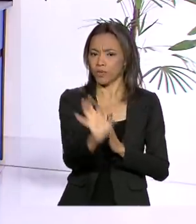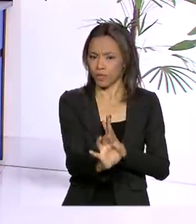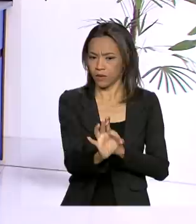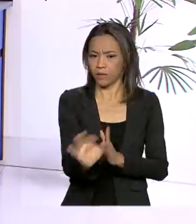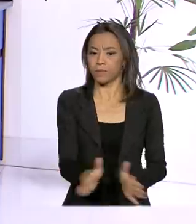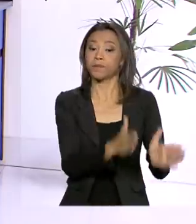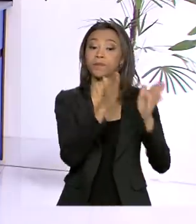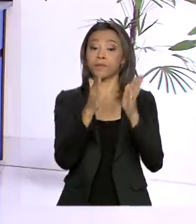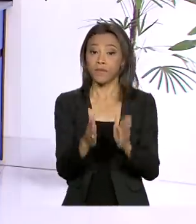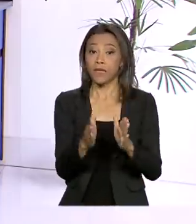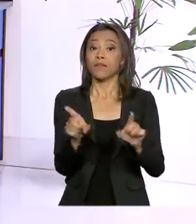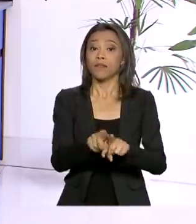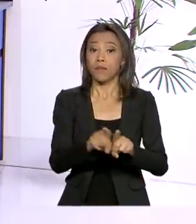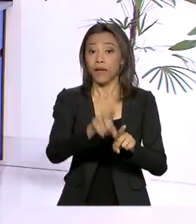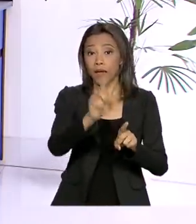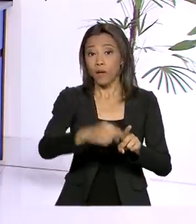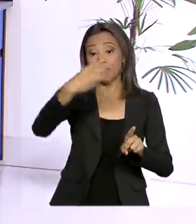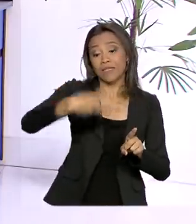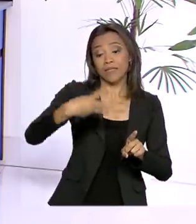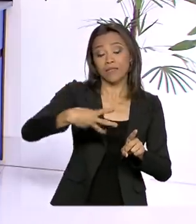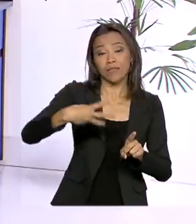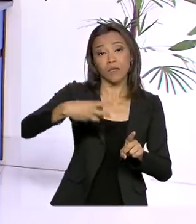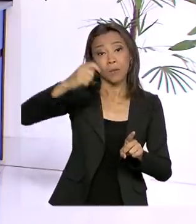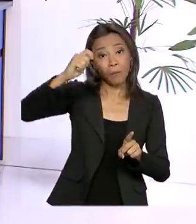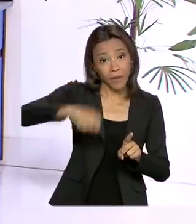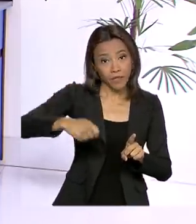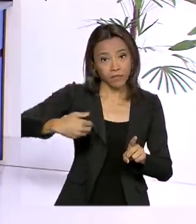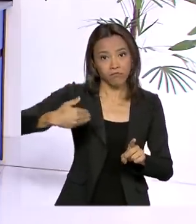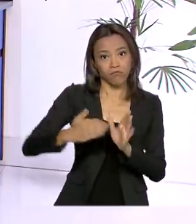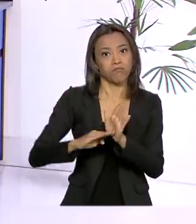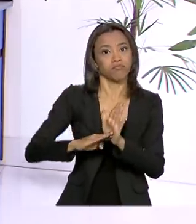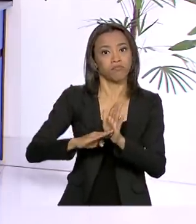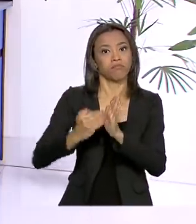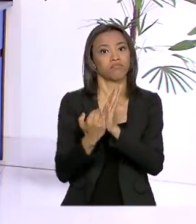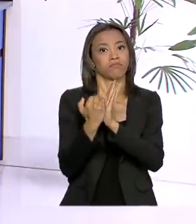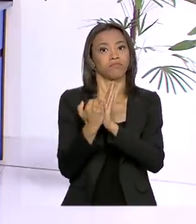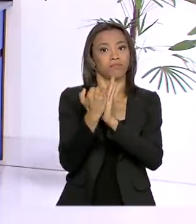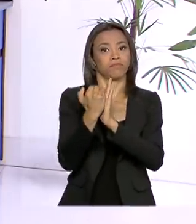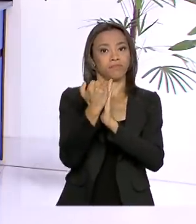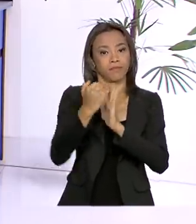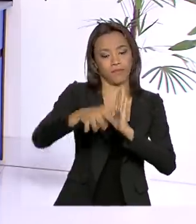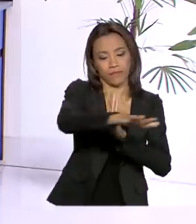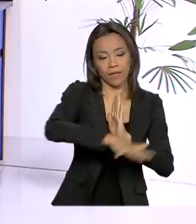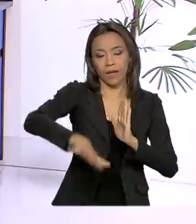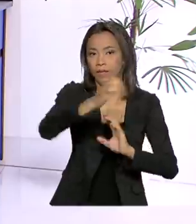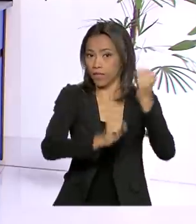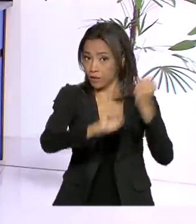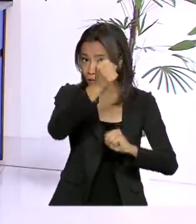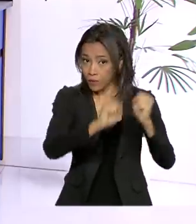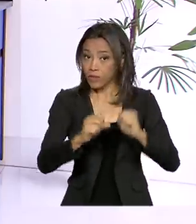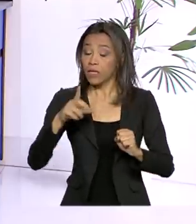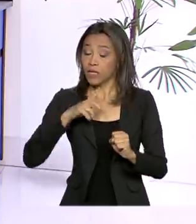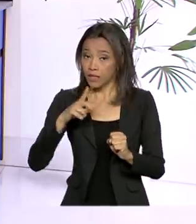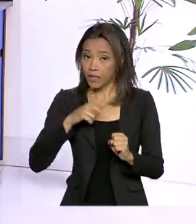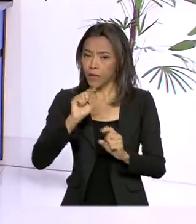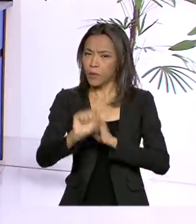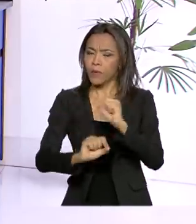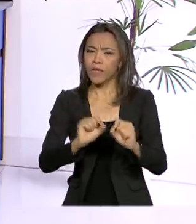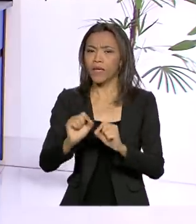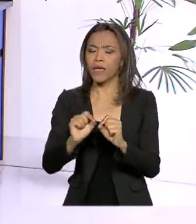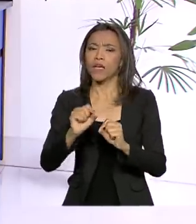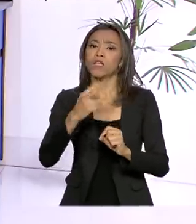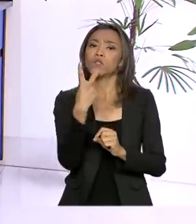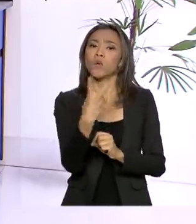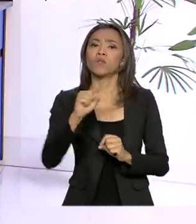Também é o terceiro mês seguido consecutivo de alta no setor industrial, que nesse período acumula uma alta de 2